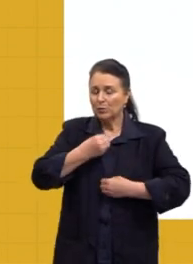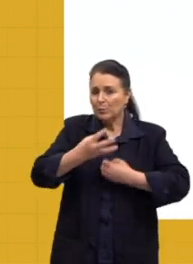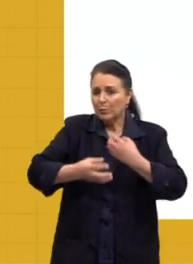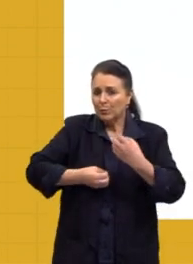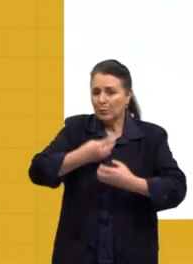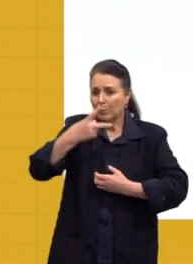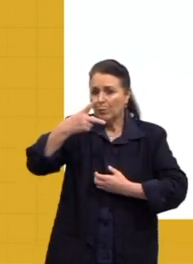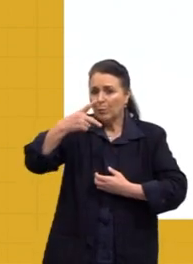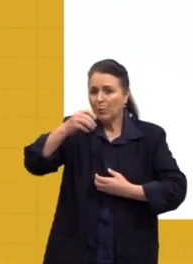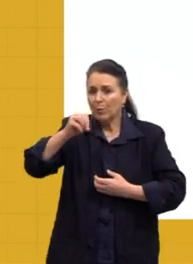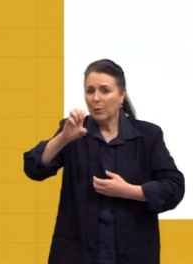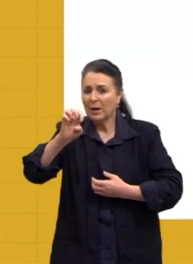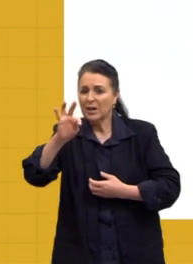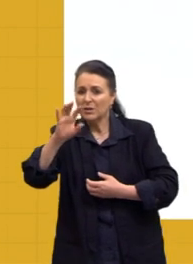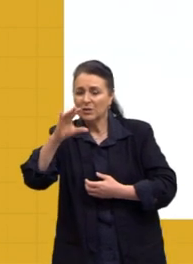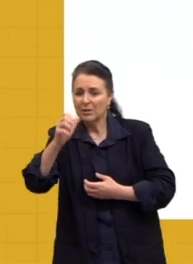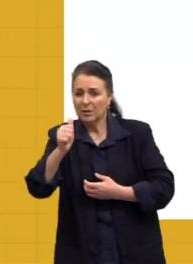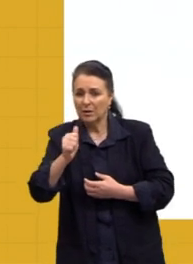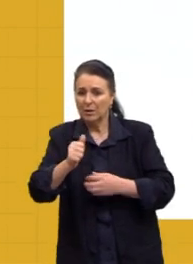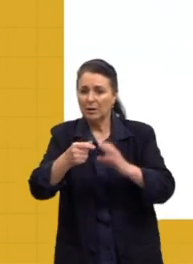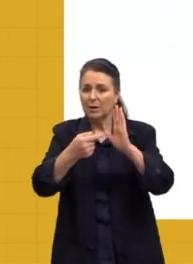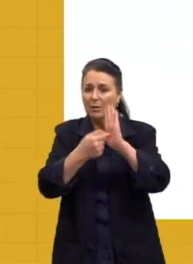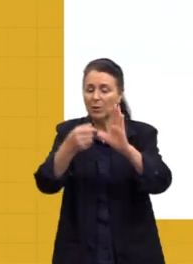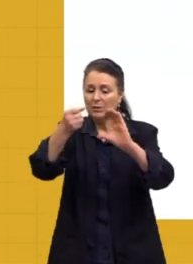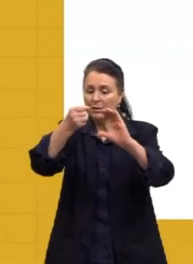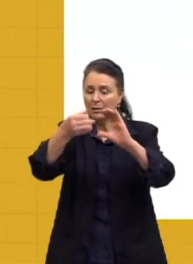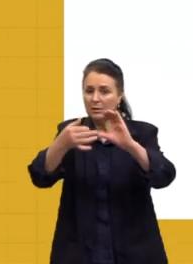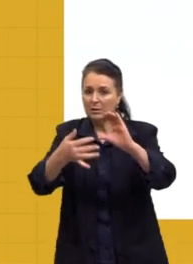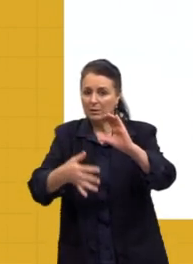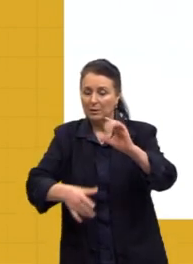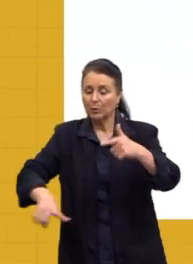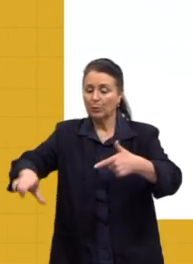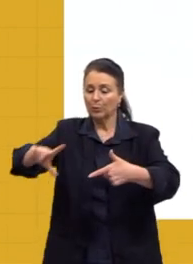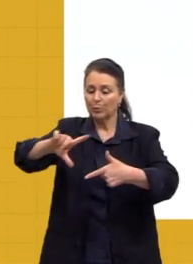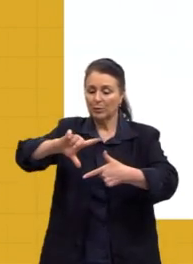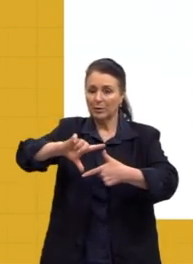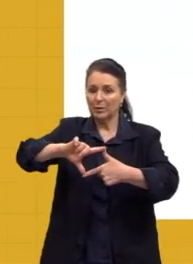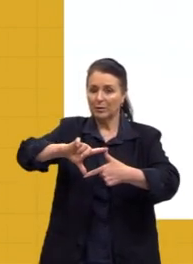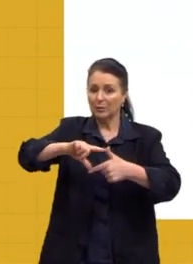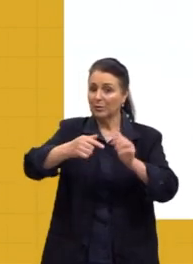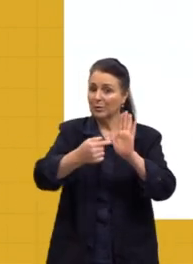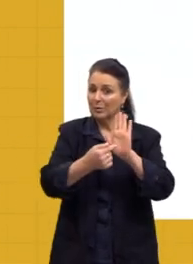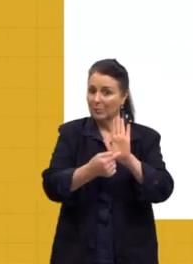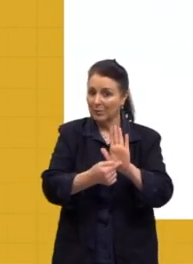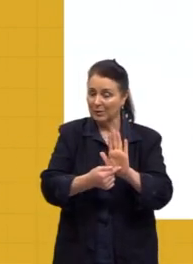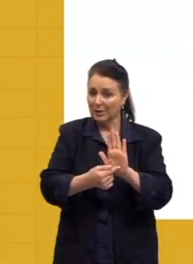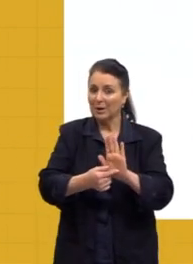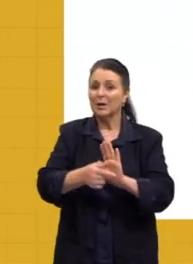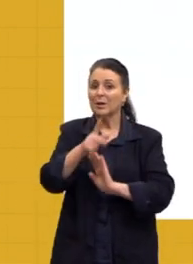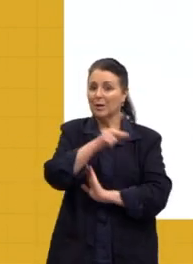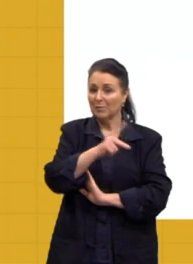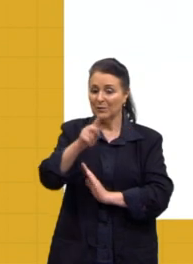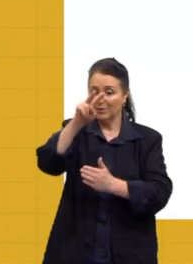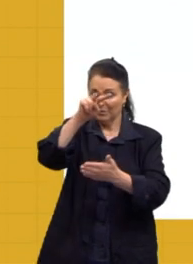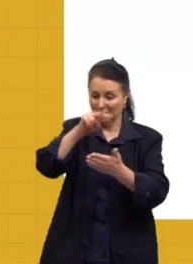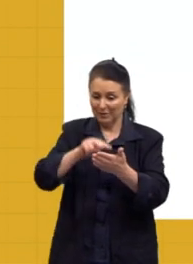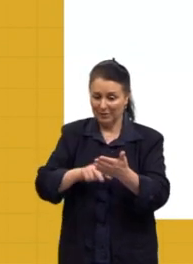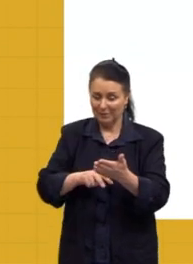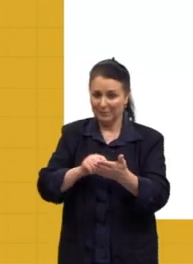que mostra essas características lá que a gente estava falando sobre o modernismo para vocês. E a Débora vai ler para nós.